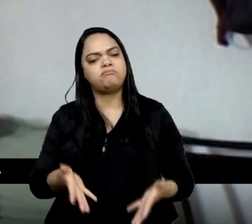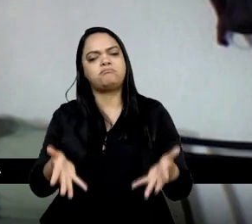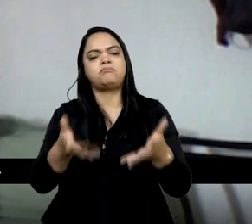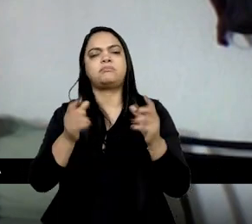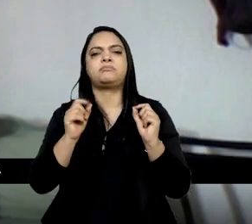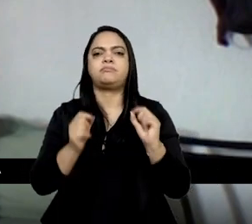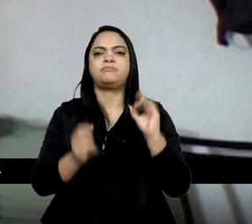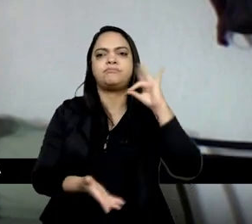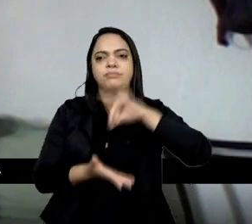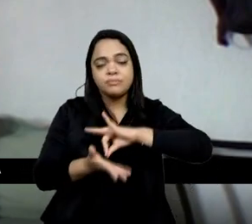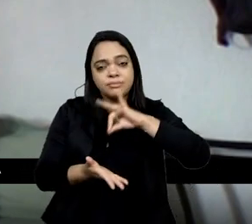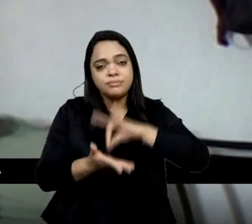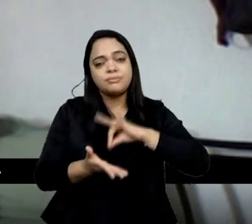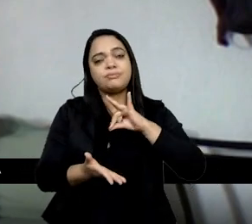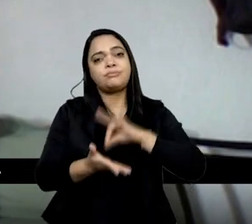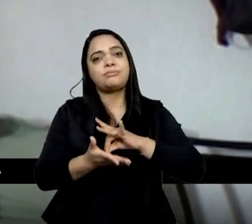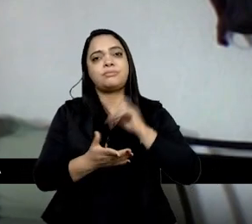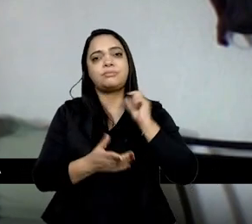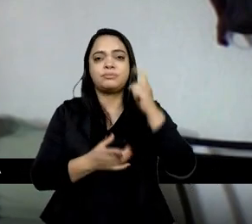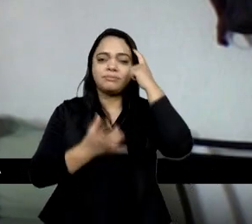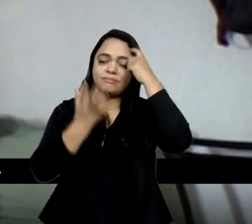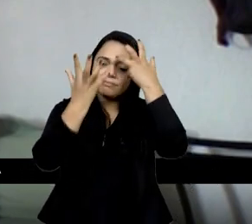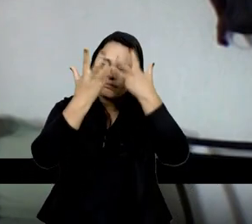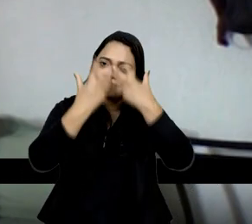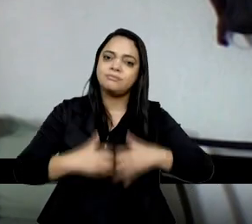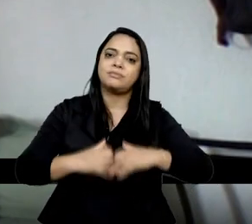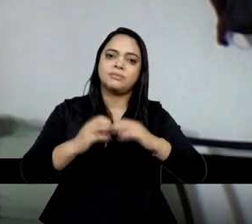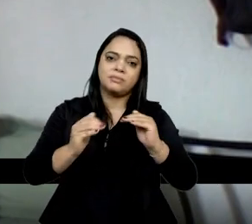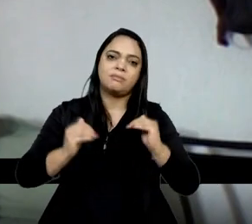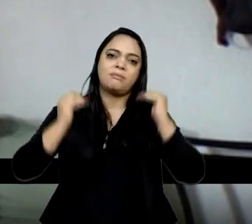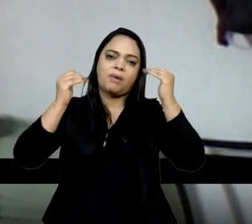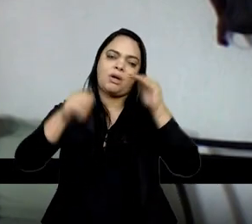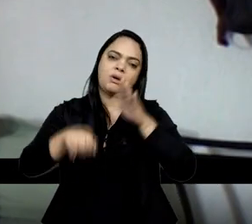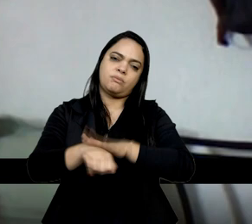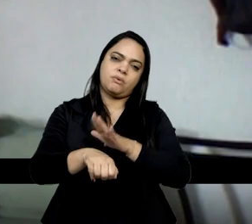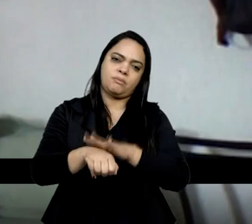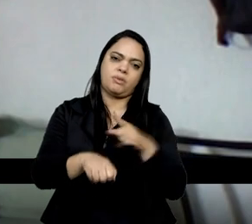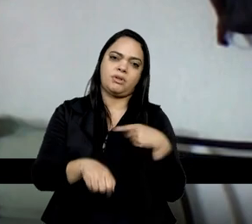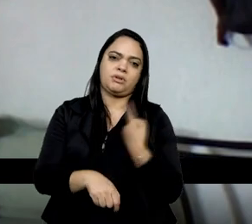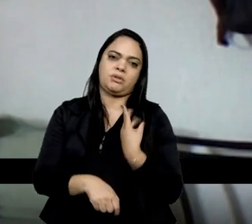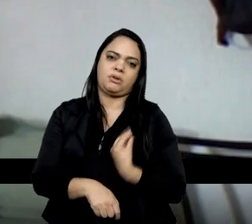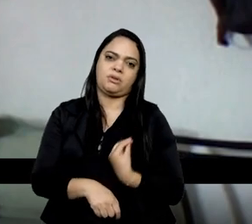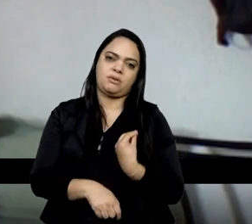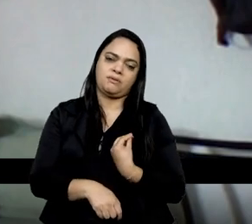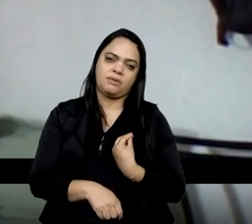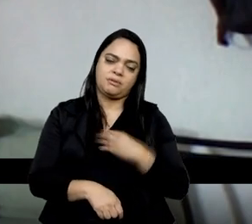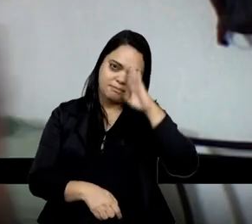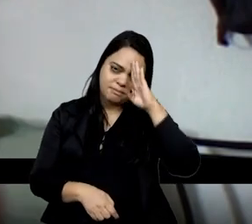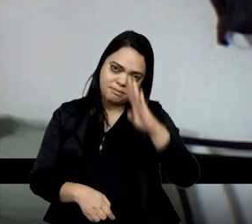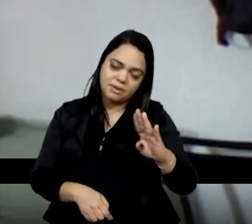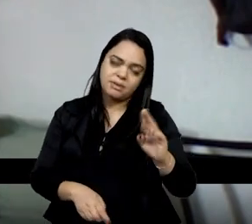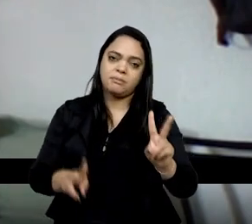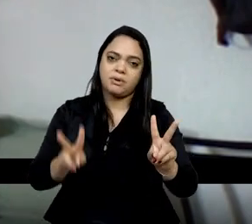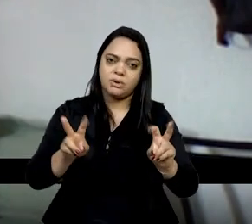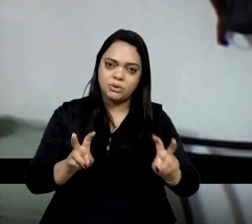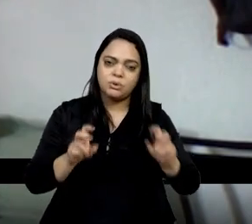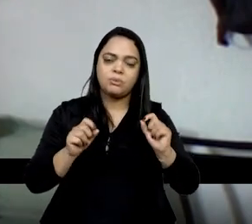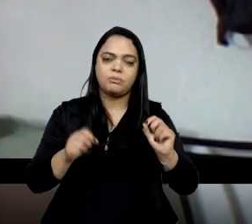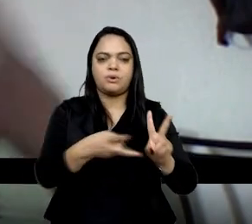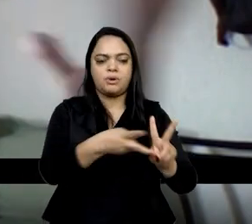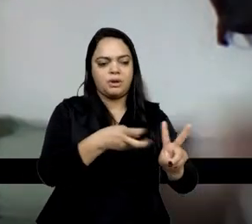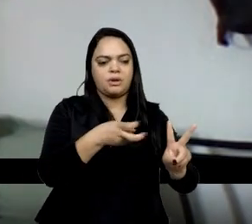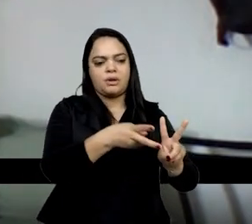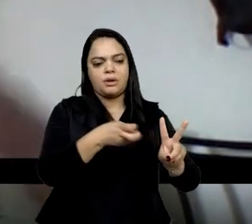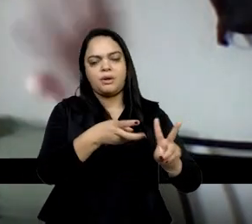realmente uma reflexão maior, né? Sobre o momento que a gente está vivendo. Especialmente em relação aos indígenas que,